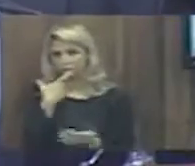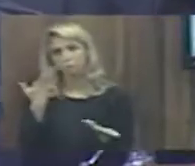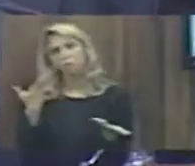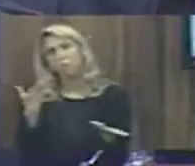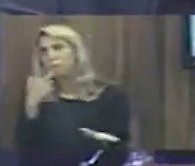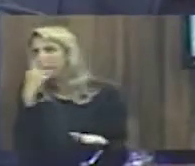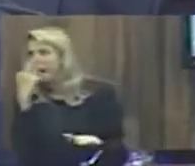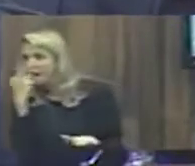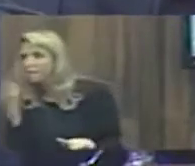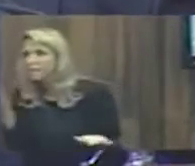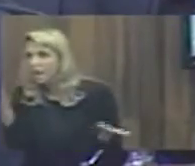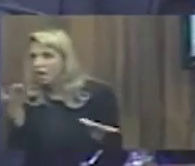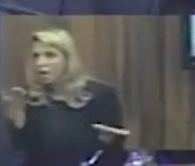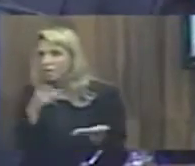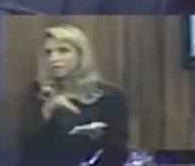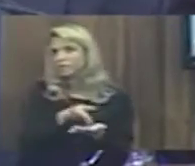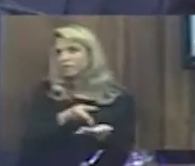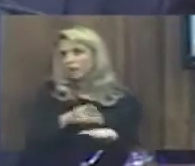realizou.